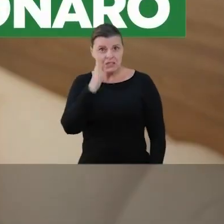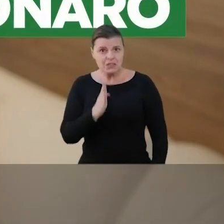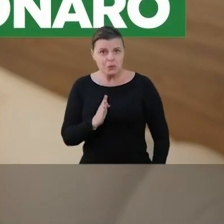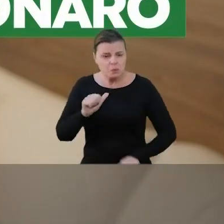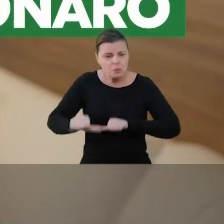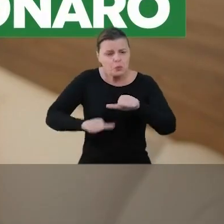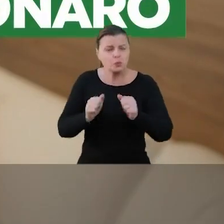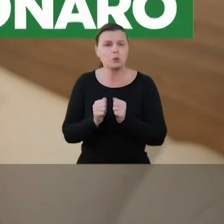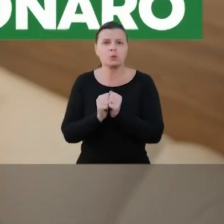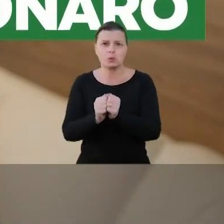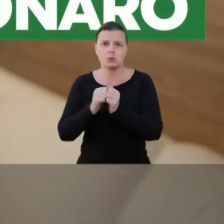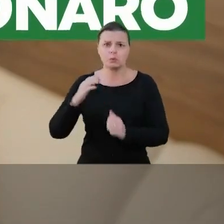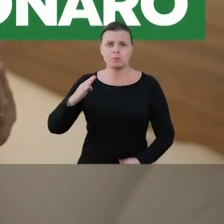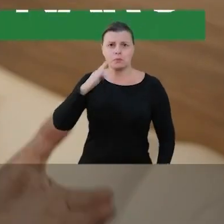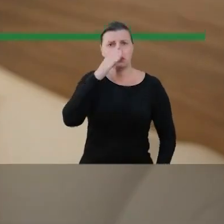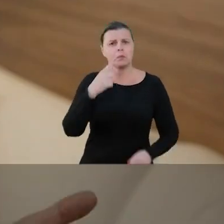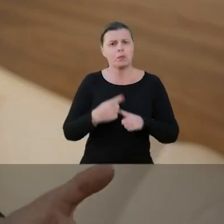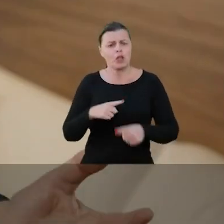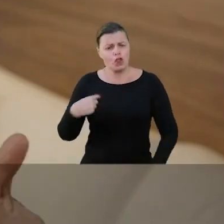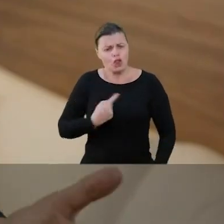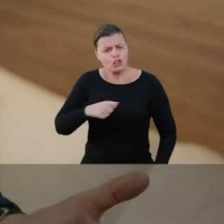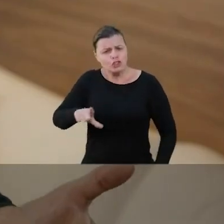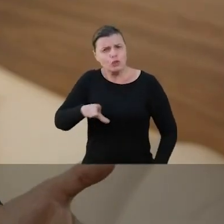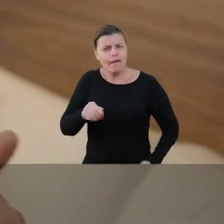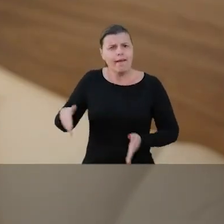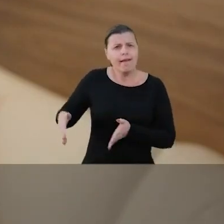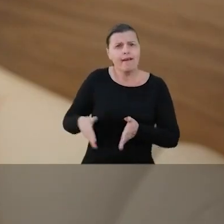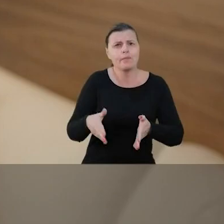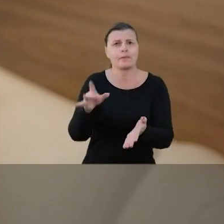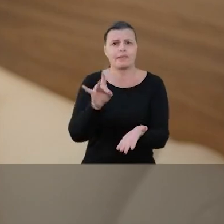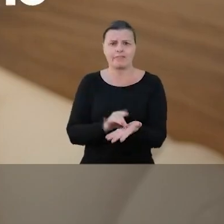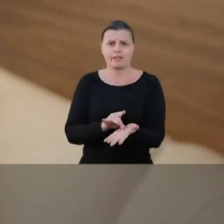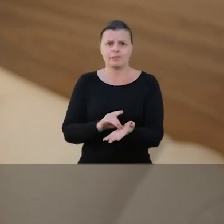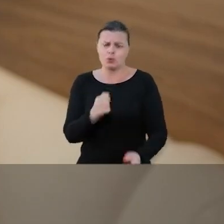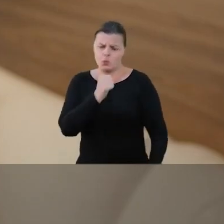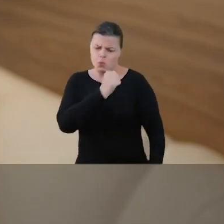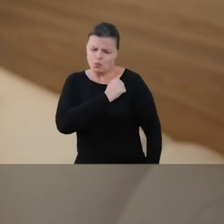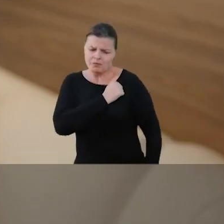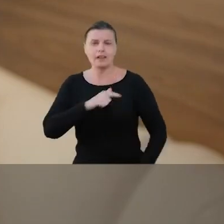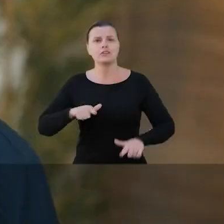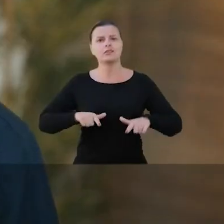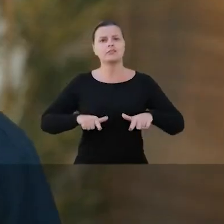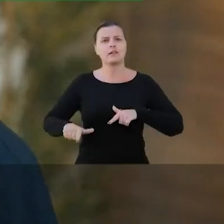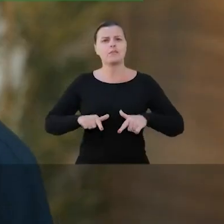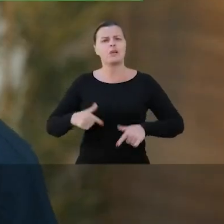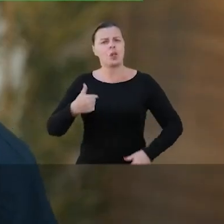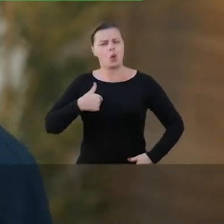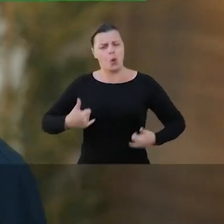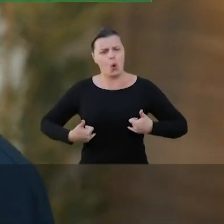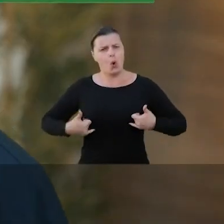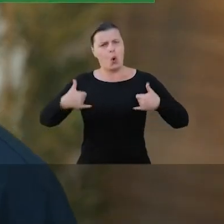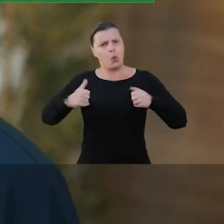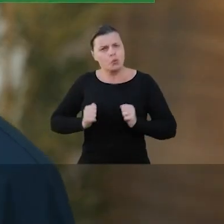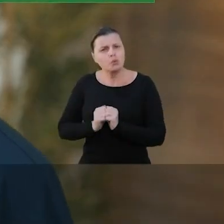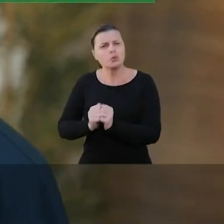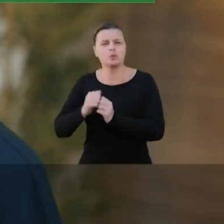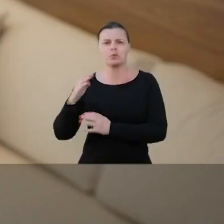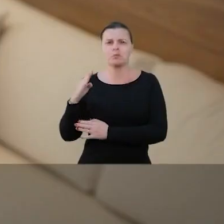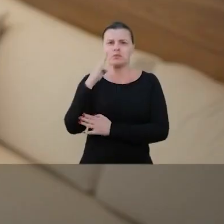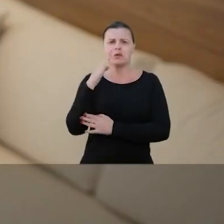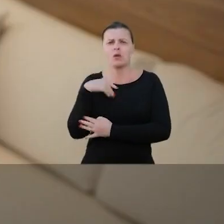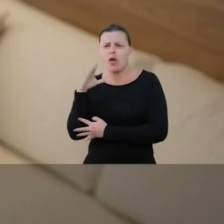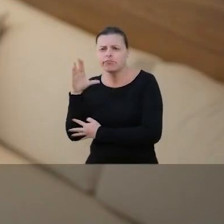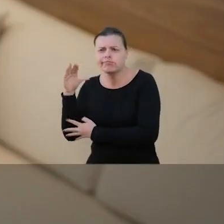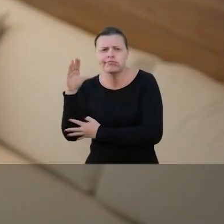mudou com o presidente Bolsonaro porque escolhemos o caminho da verdade, da humildade do trabalho Eu tive a honra de estar ao lado dele